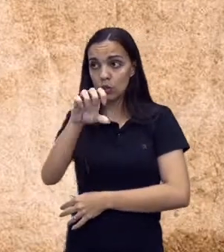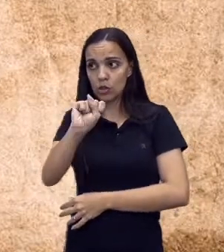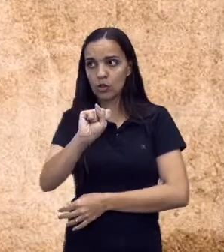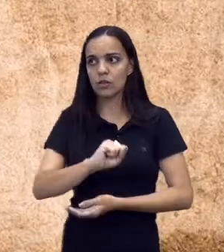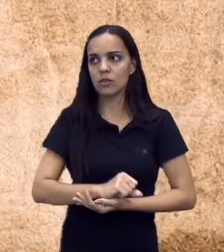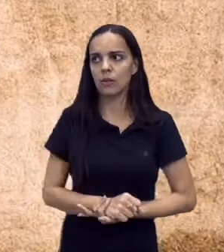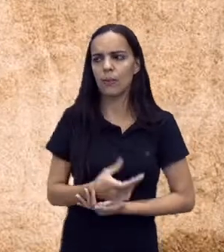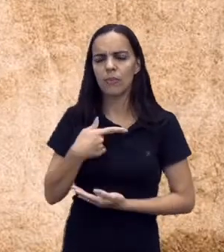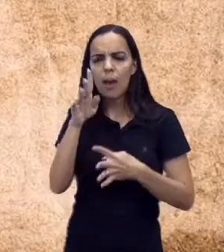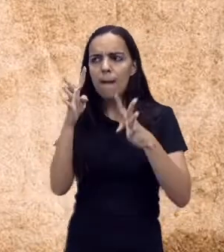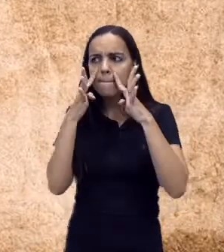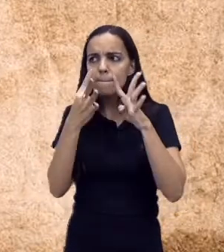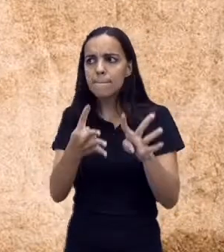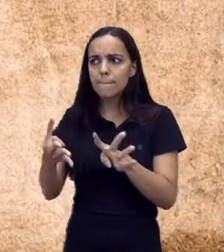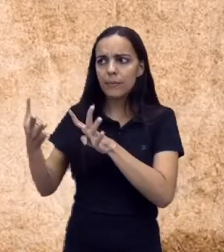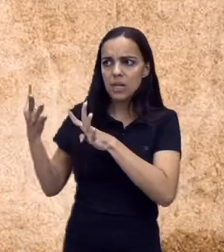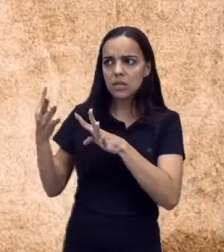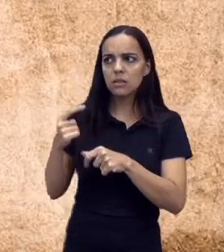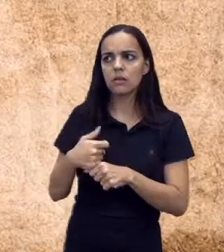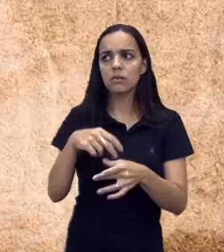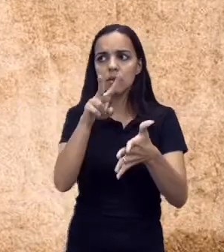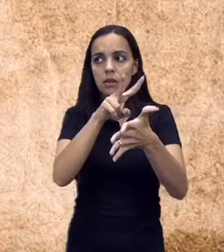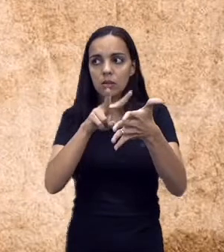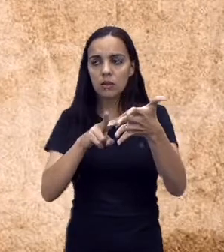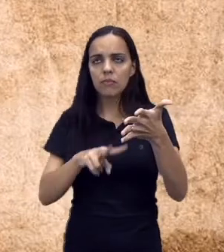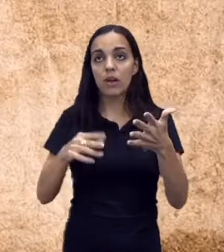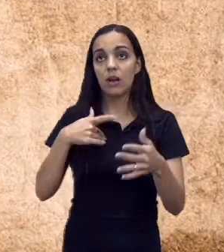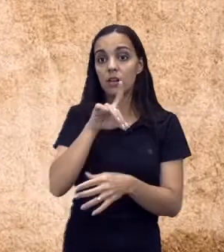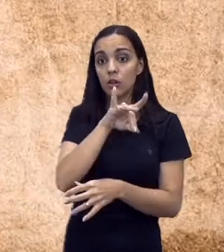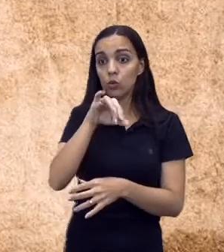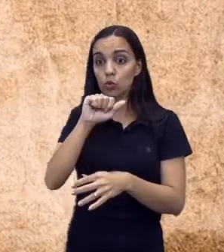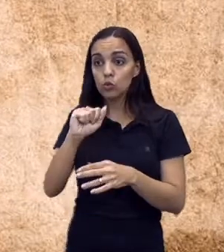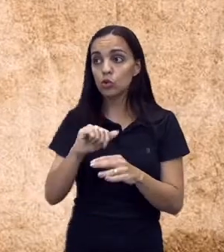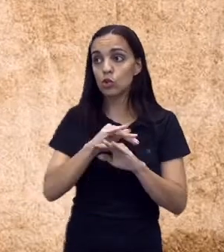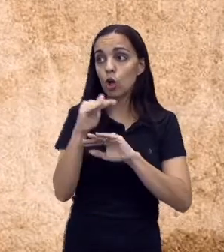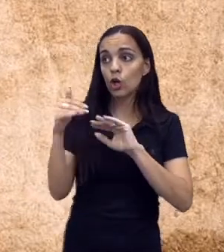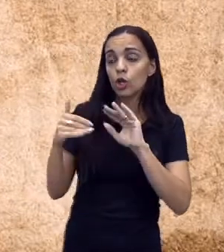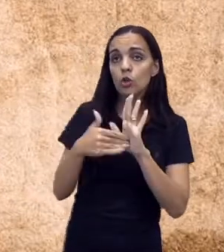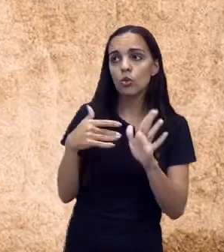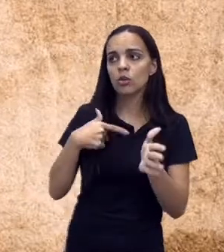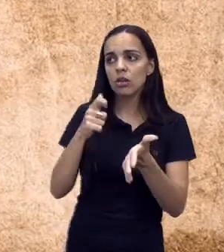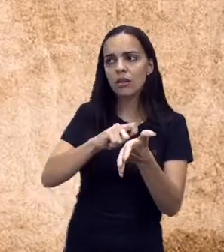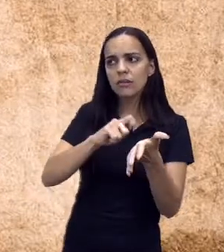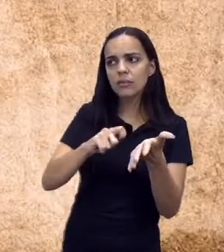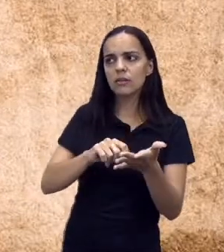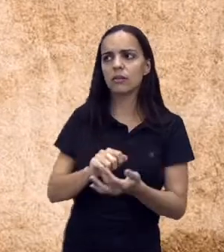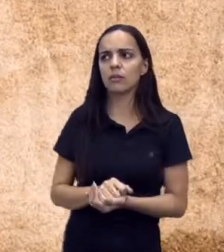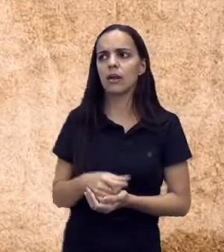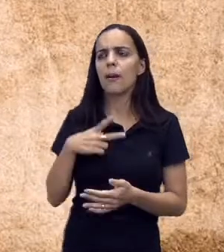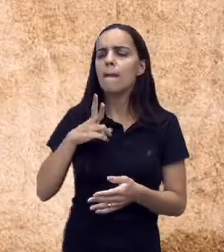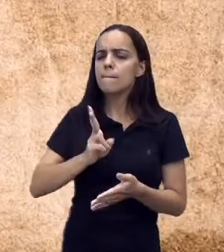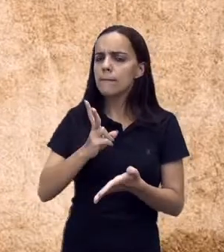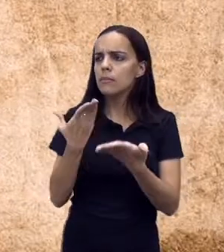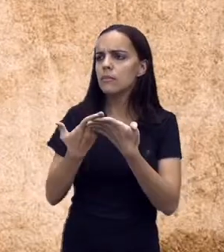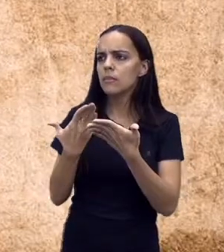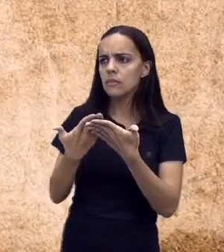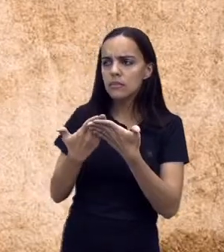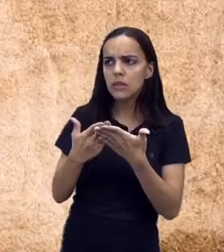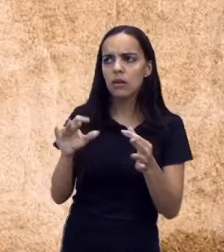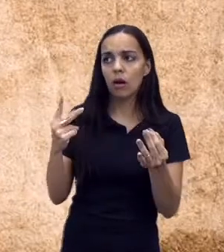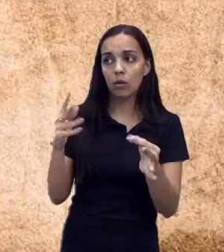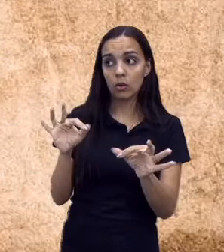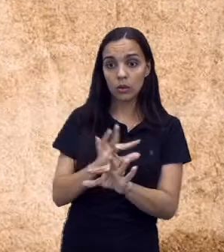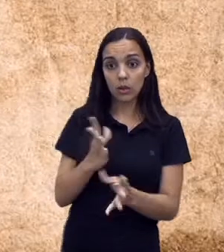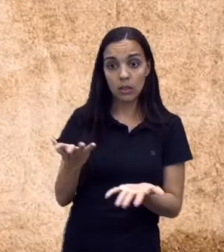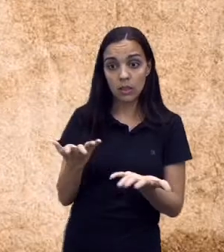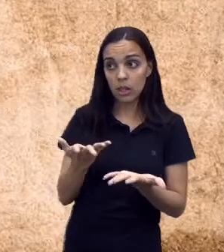Prestem muita atenção que ela vai ler com a data daquela época de 2018. Mesma aula acontecendo